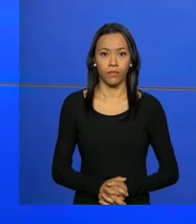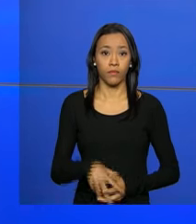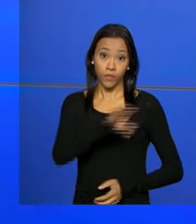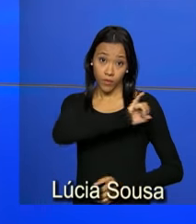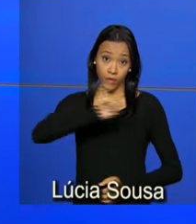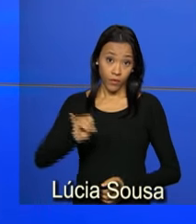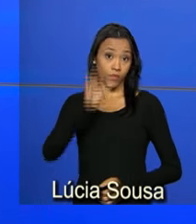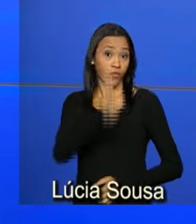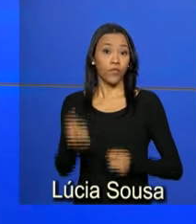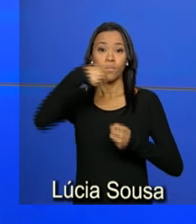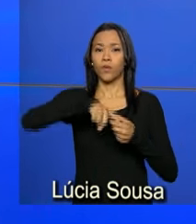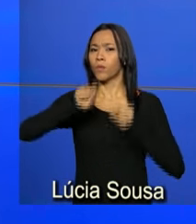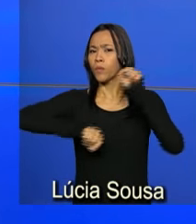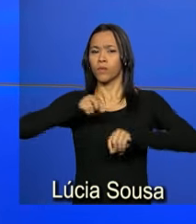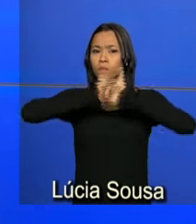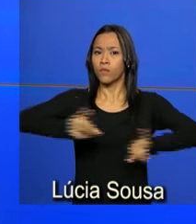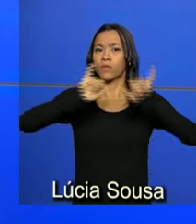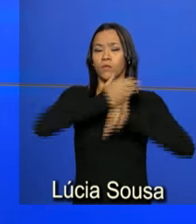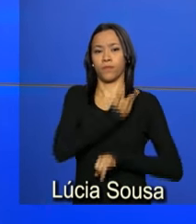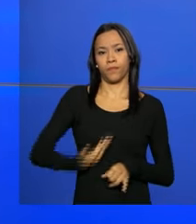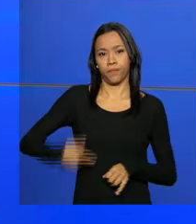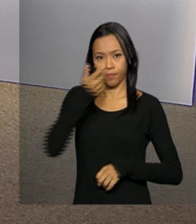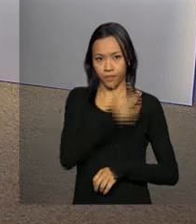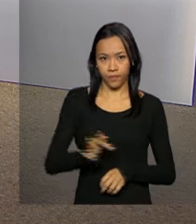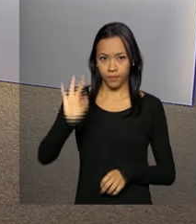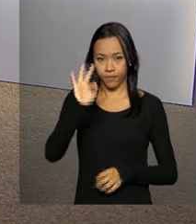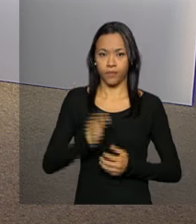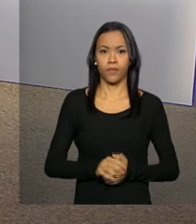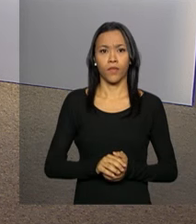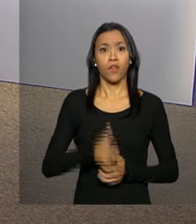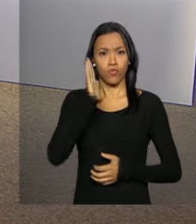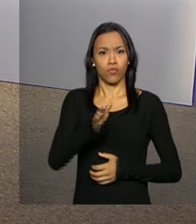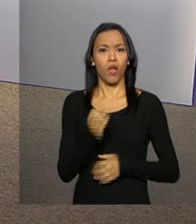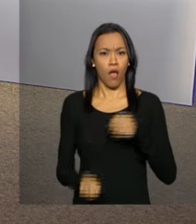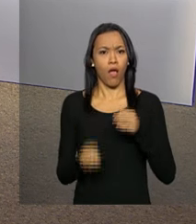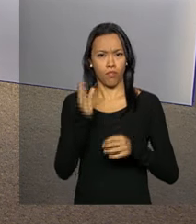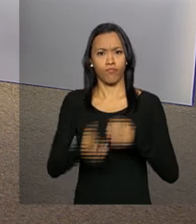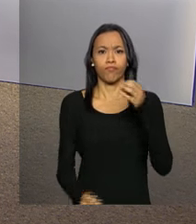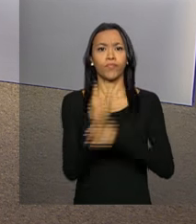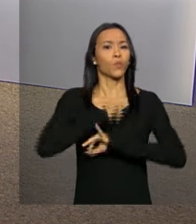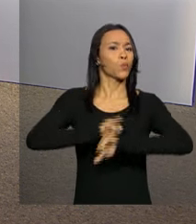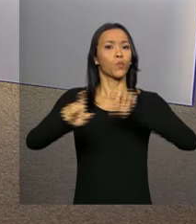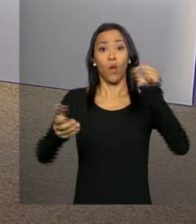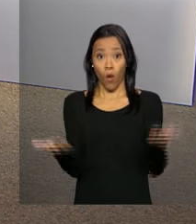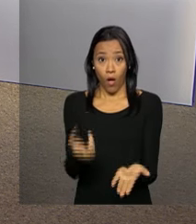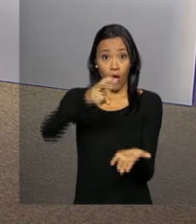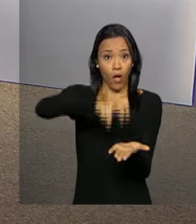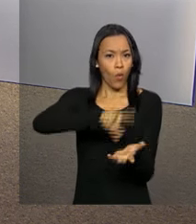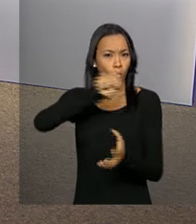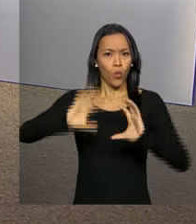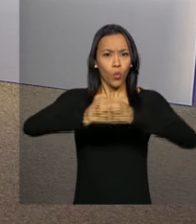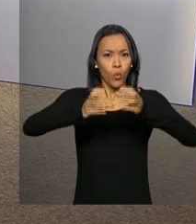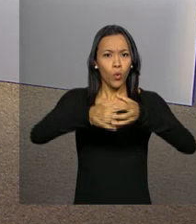Olá, voltamos com as notícias do governo federal. Foi lançada agora de manhã uma frente parlamentar